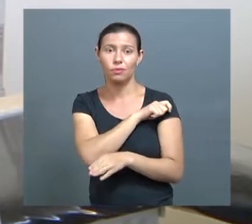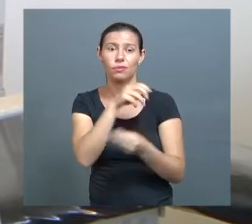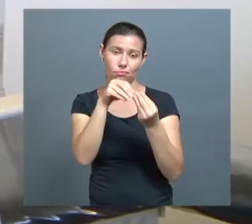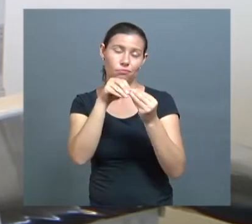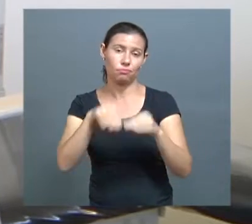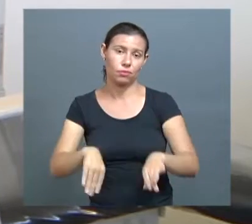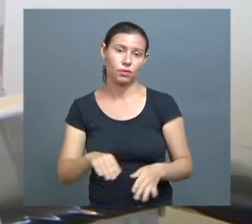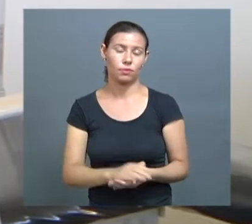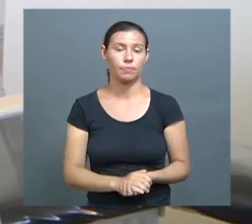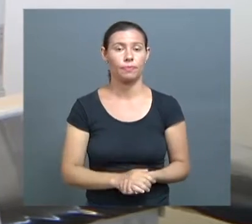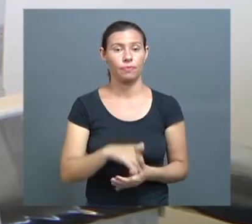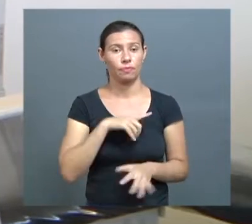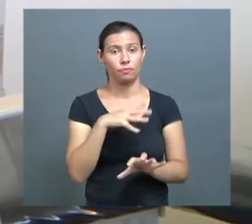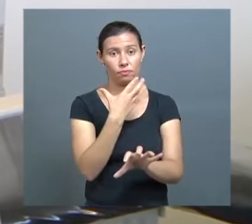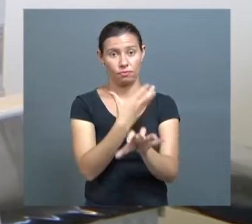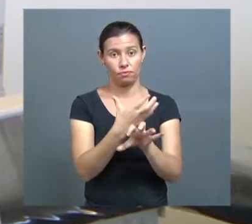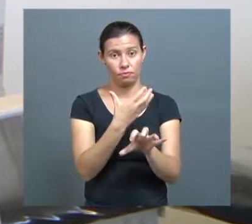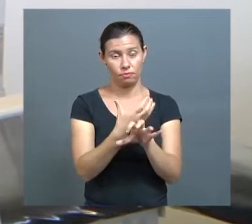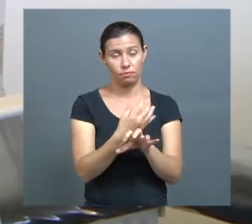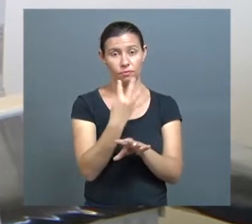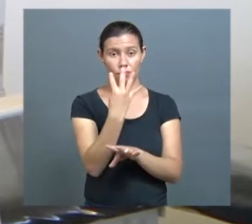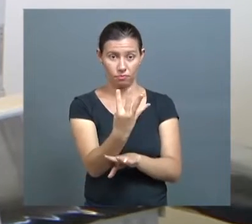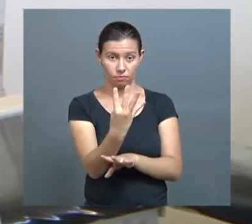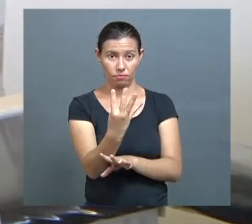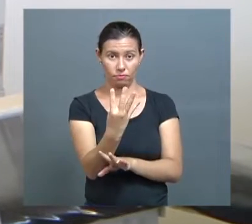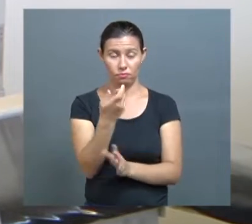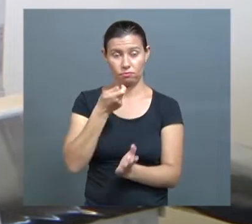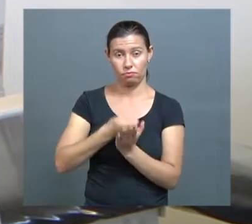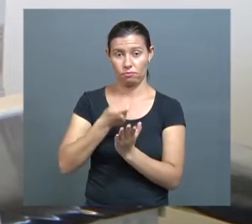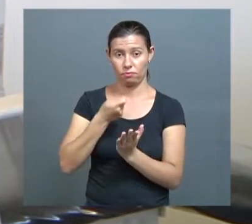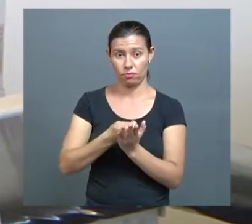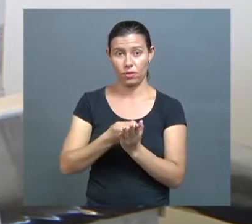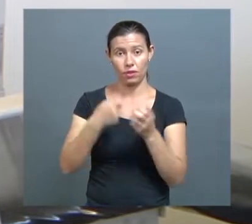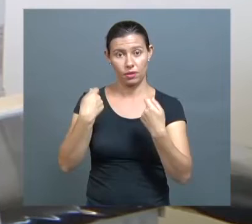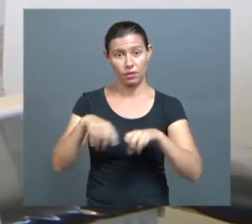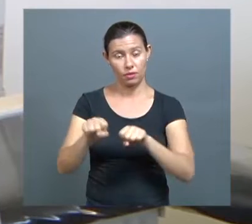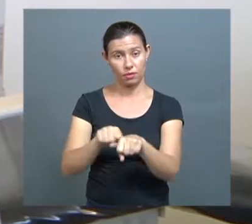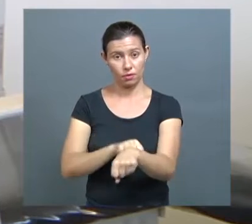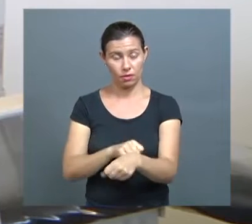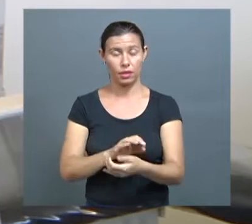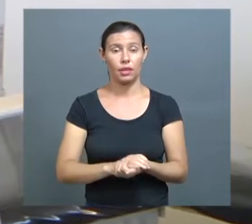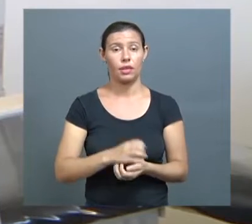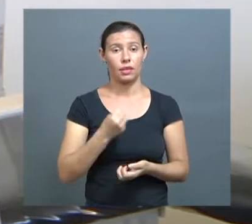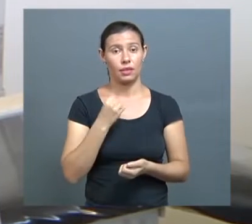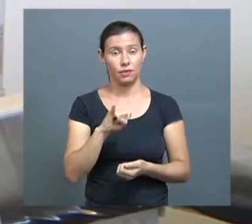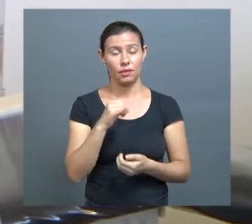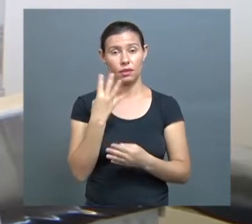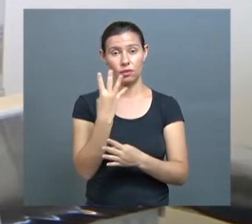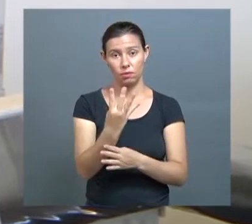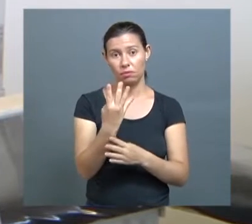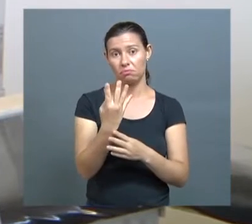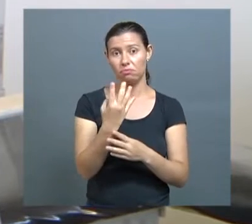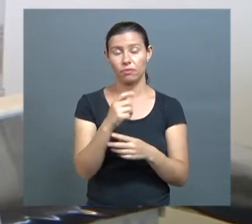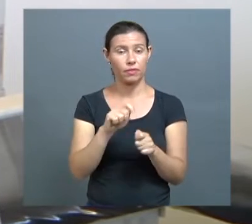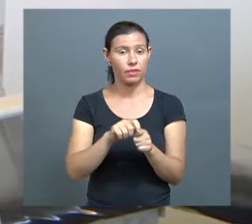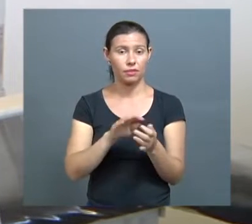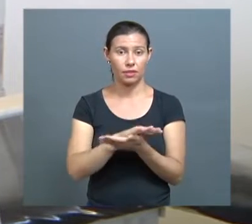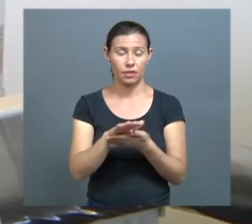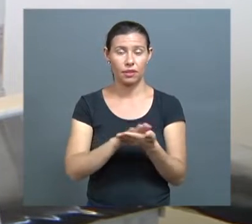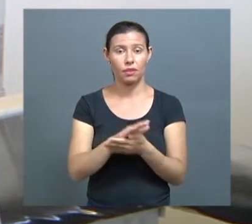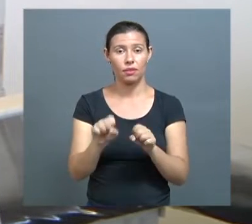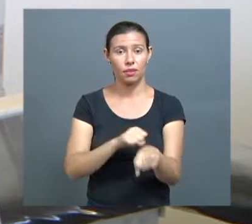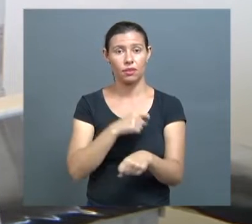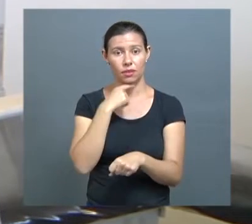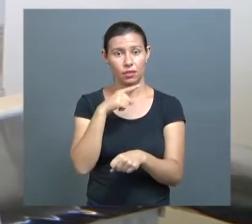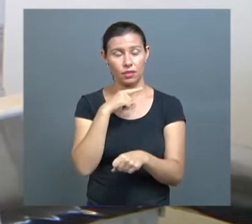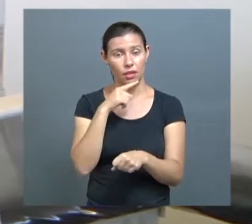têm que cumprir para se formarem. Se eles não cumprirem essas disciplinas, eles não podem se formar. No período de férias, o pronto-socorro,